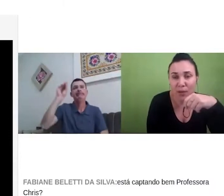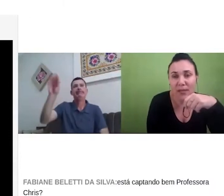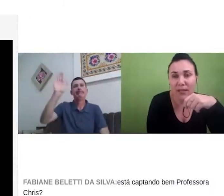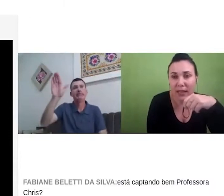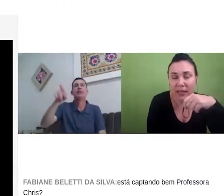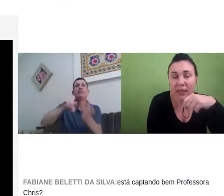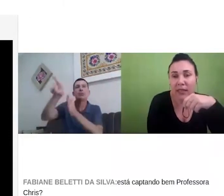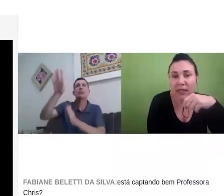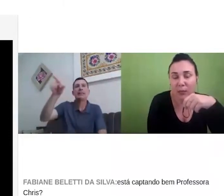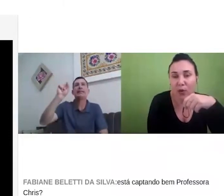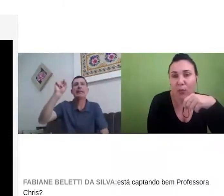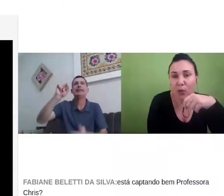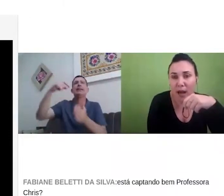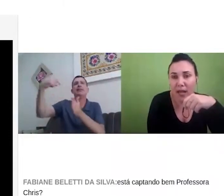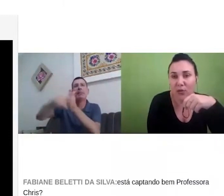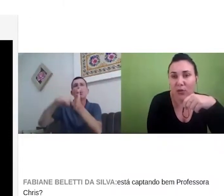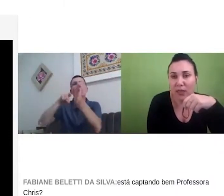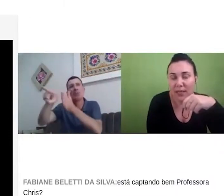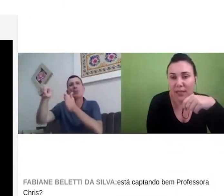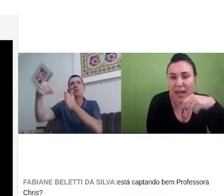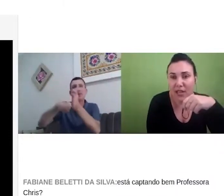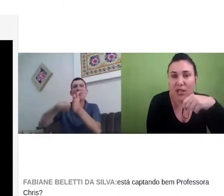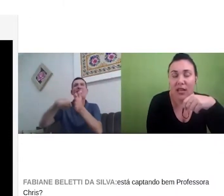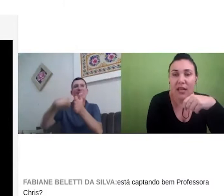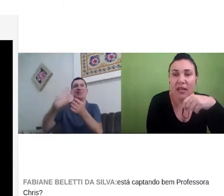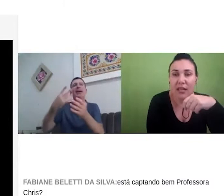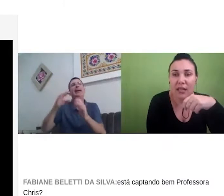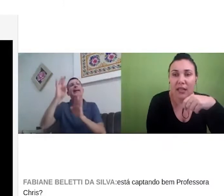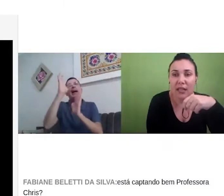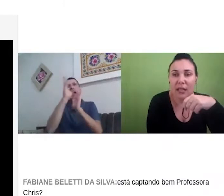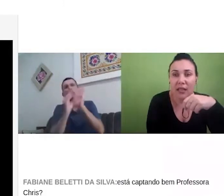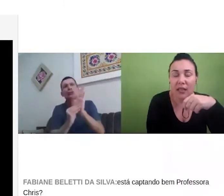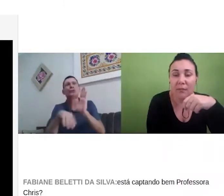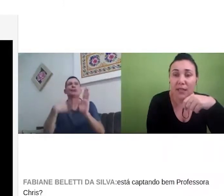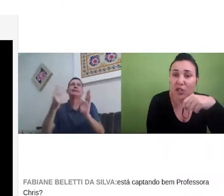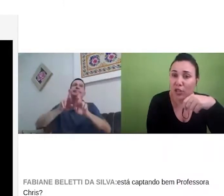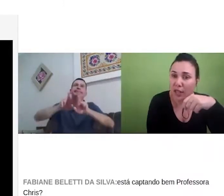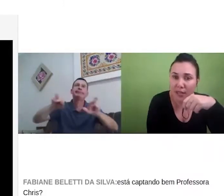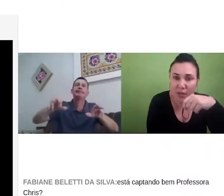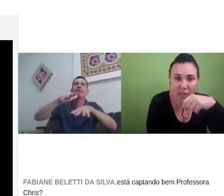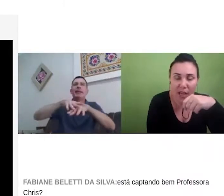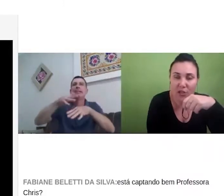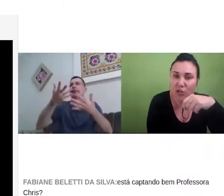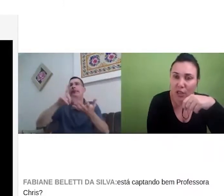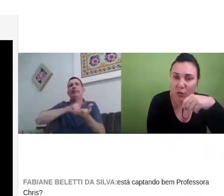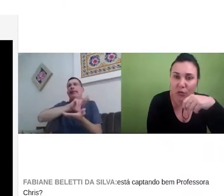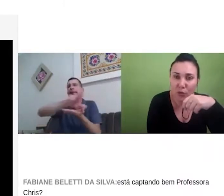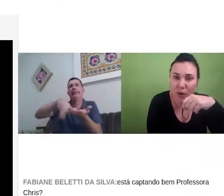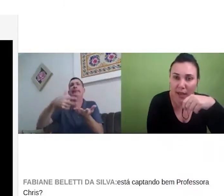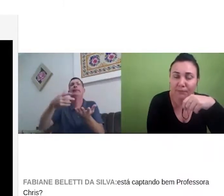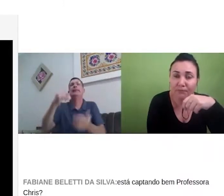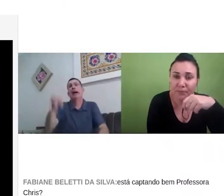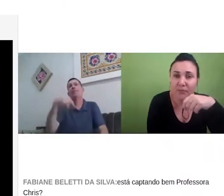resposta, né, e demora um pouco mais quando tu manda mensagem, e, mas a gente tem que se esforçar, a gente tem que